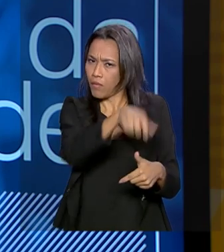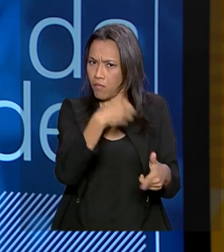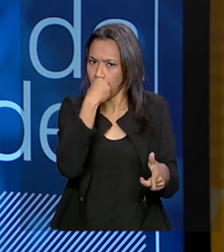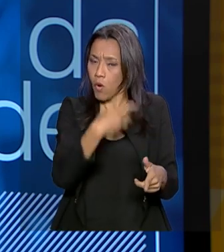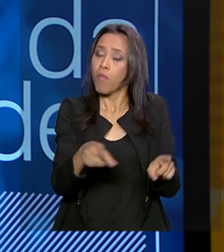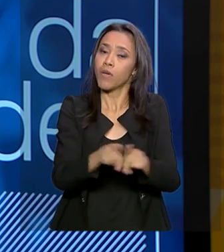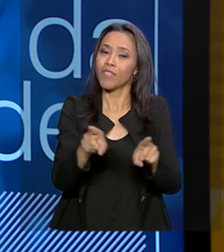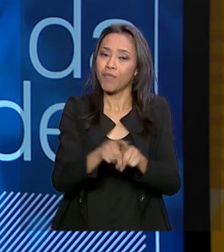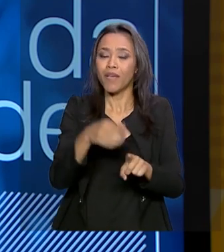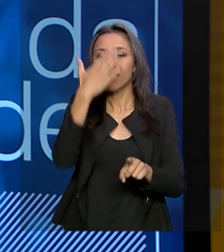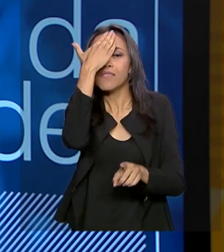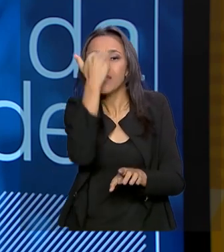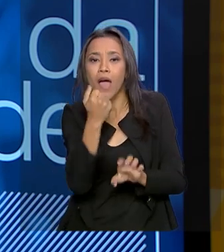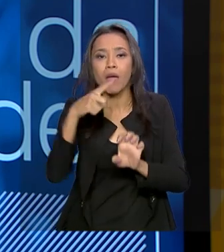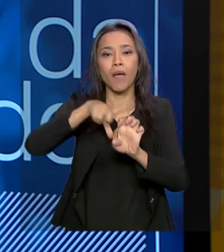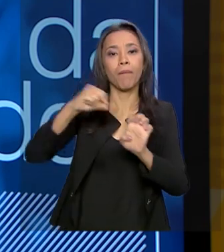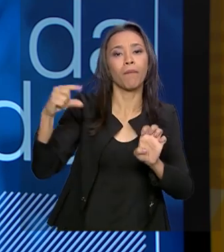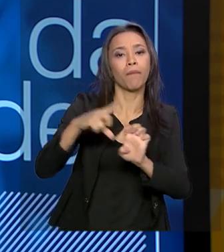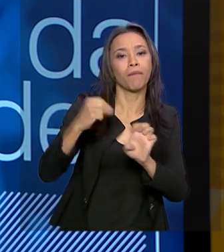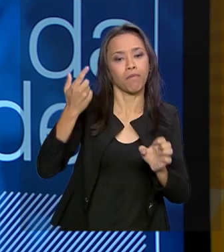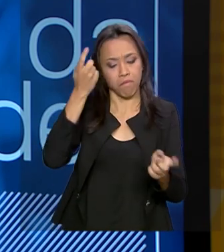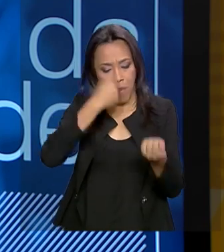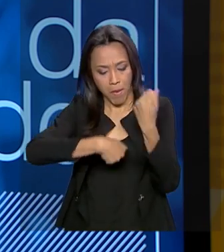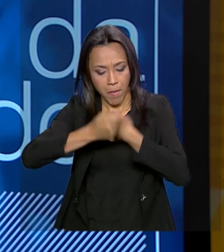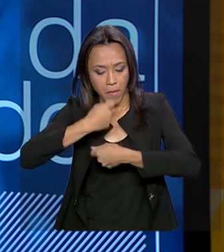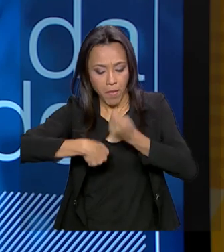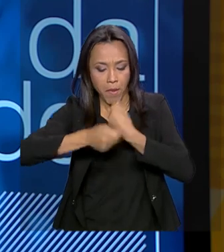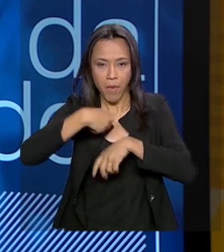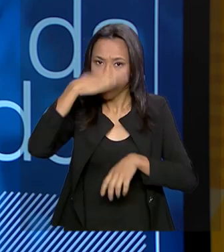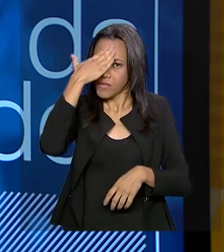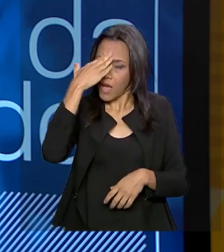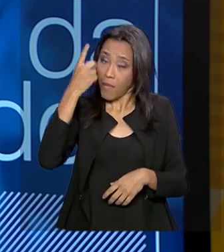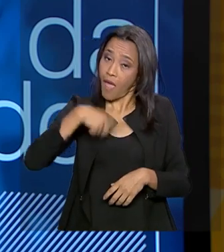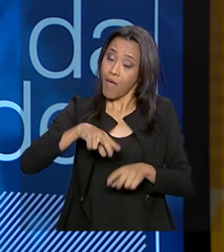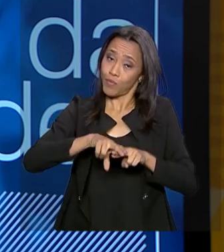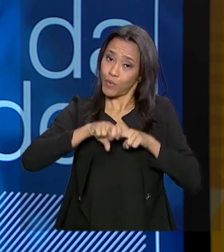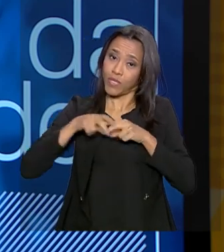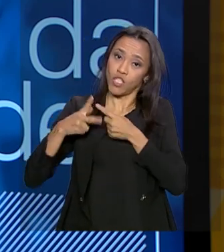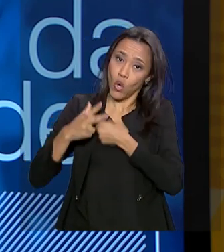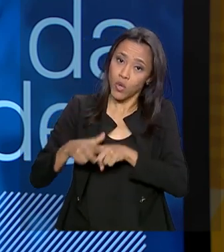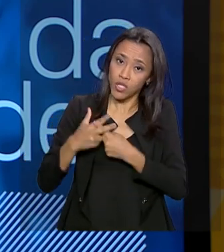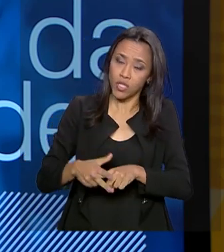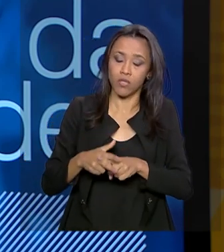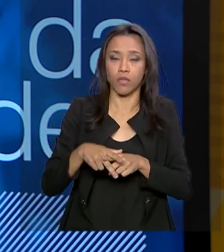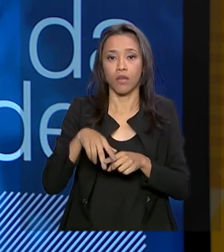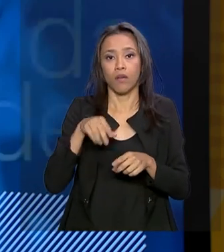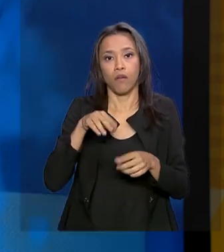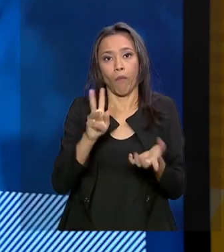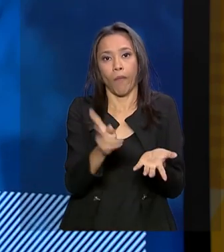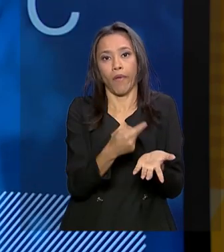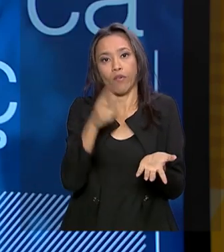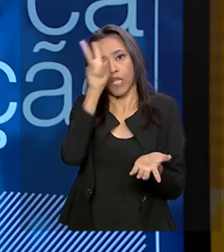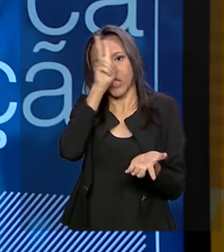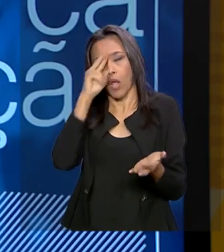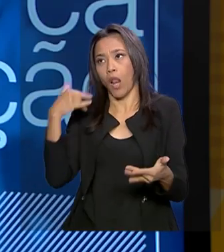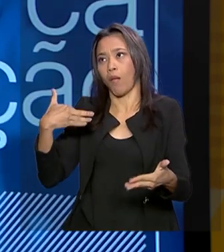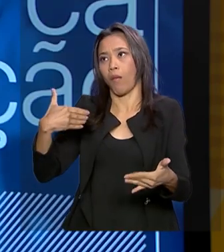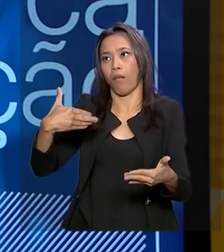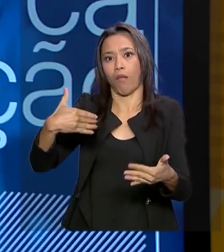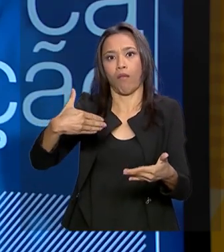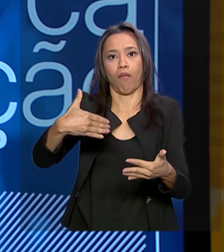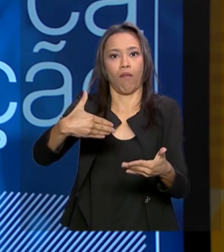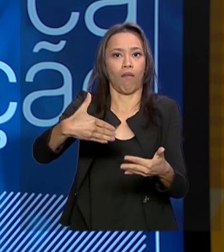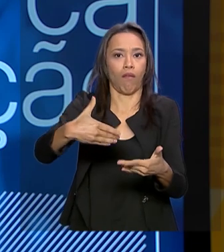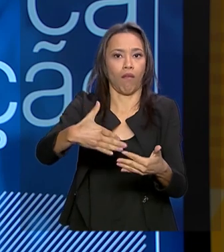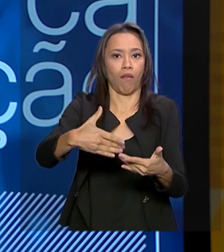bons empreendedores. Esse é o grande objetivo do Futurice. Estamos corrigindo um erro histórico de termos nos distanciado tanto dos nossos alunos.